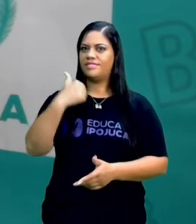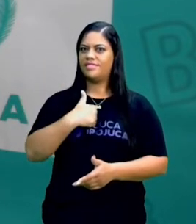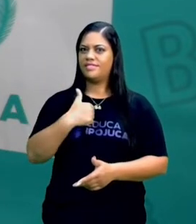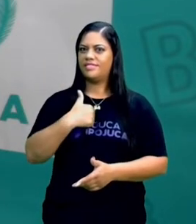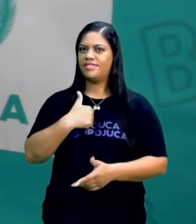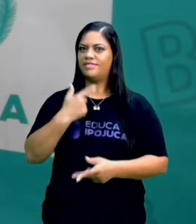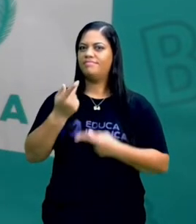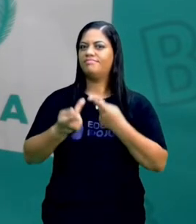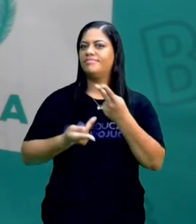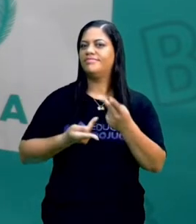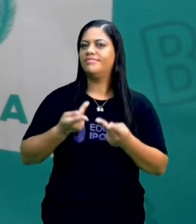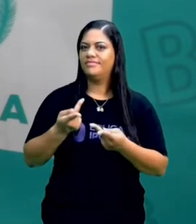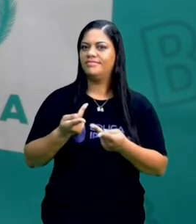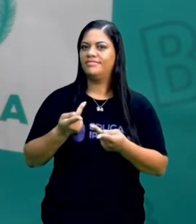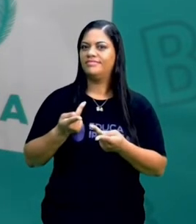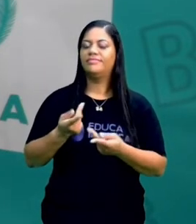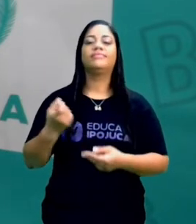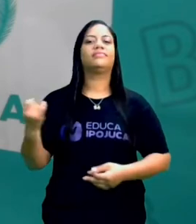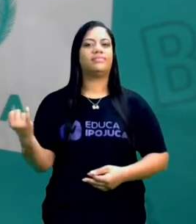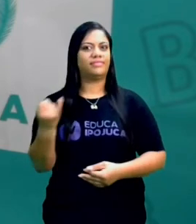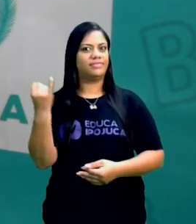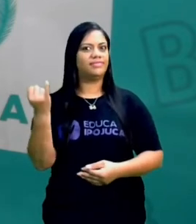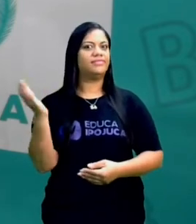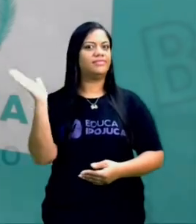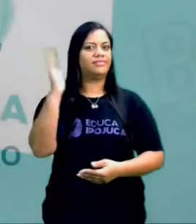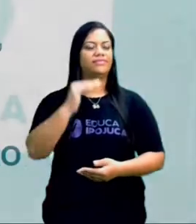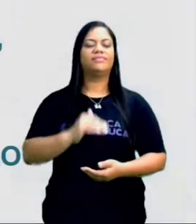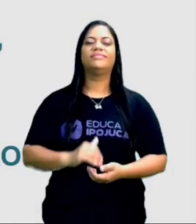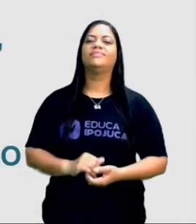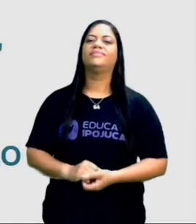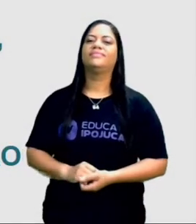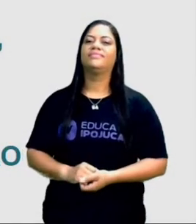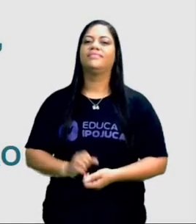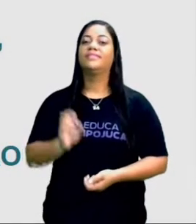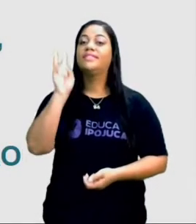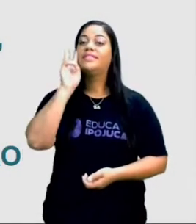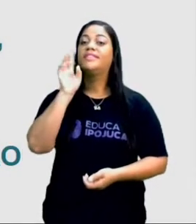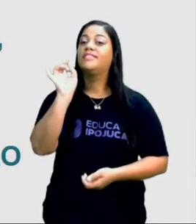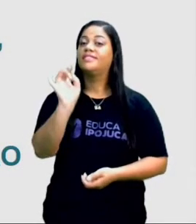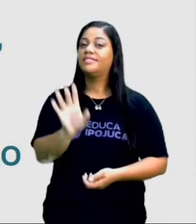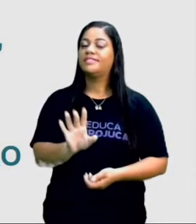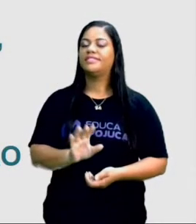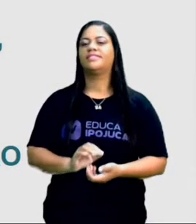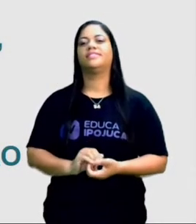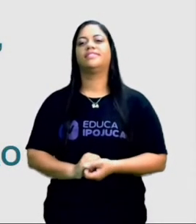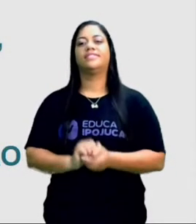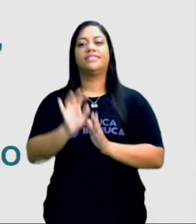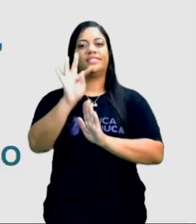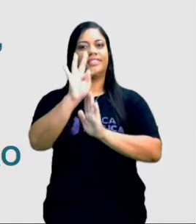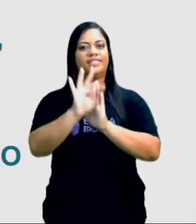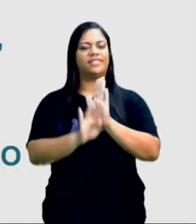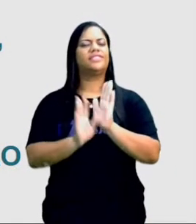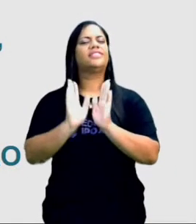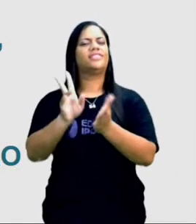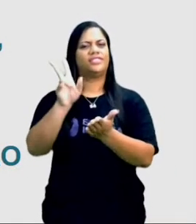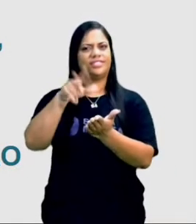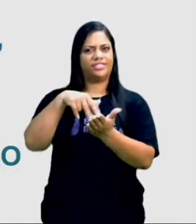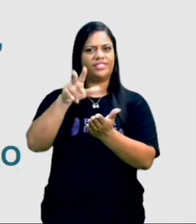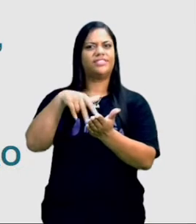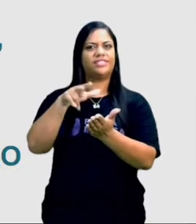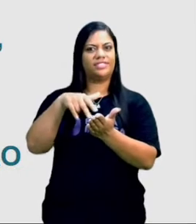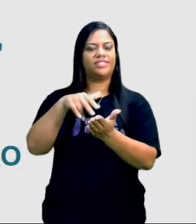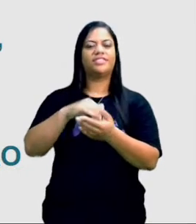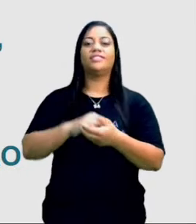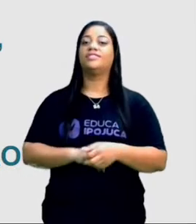passando? É muito importante. Vamos lá? Veja só. Esse texto a gente já leu de outra